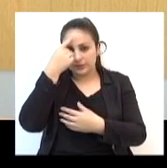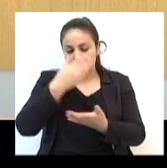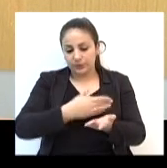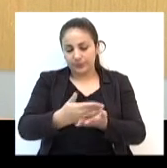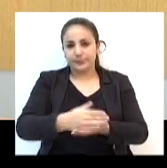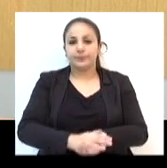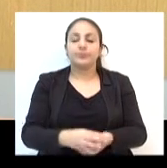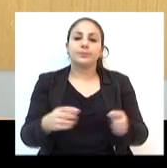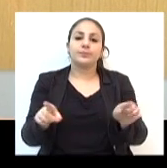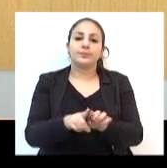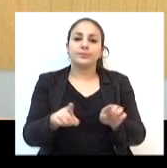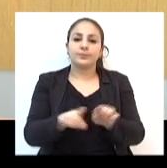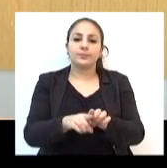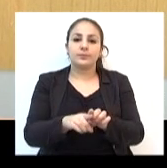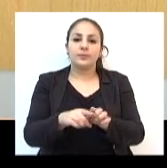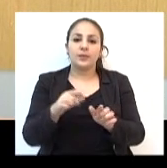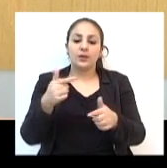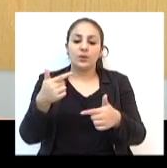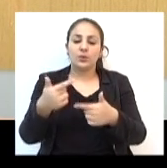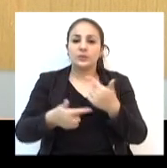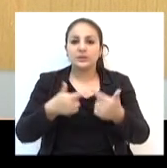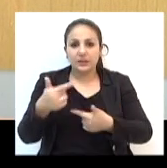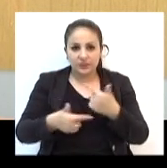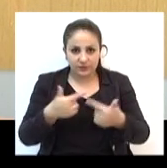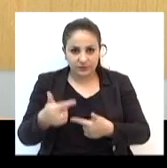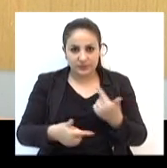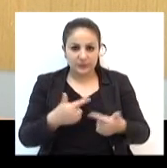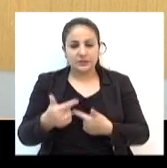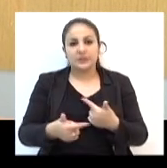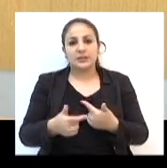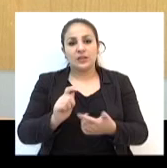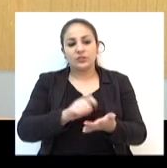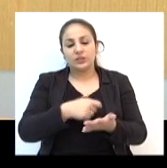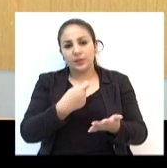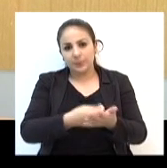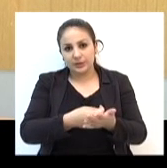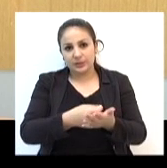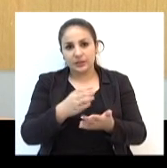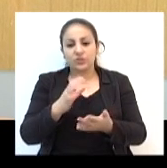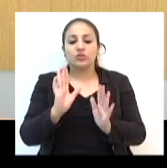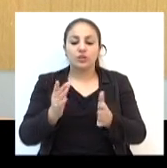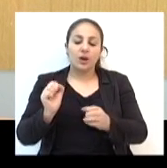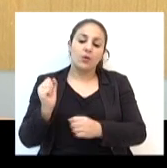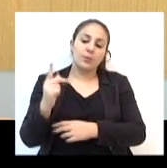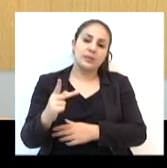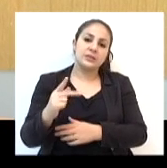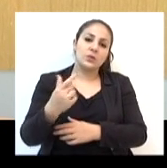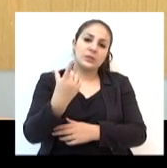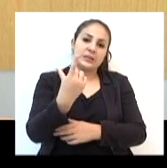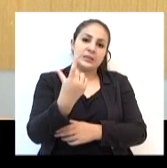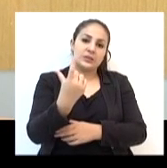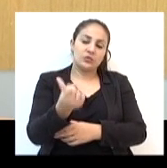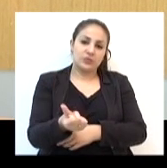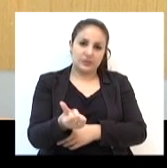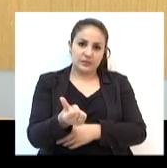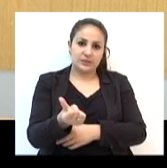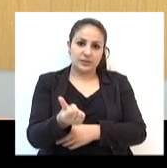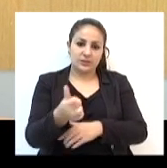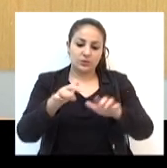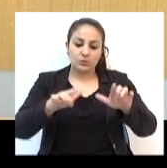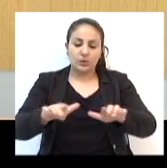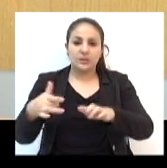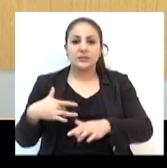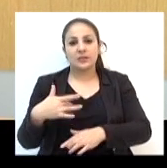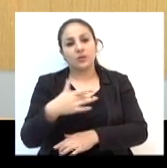O serviço de teleagendamento de consultas já está em operação em 16 unidades de saúde, como por